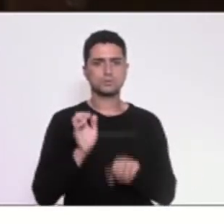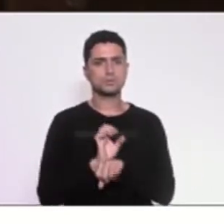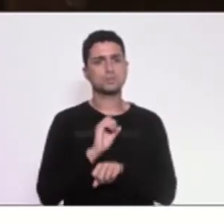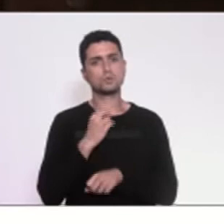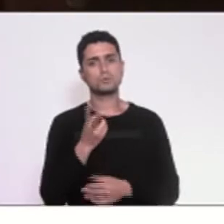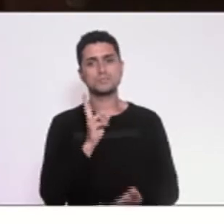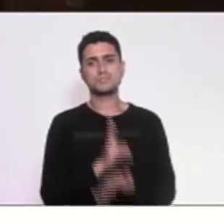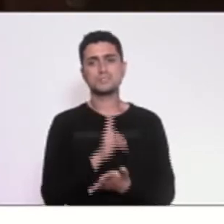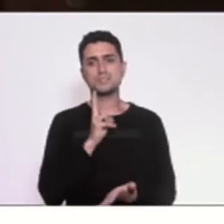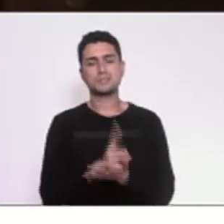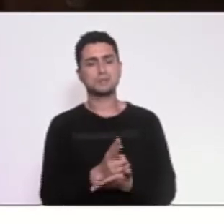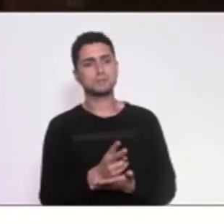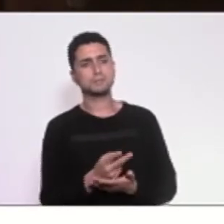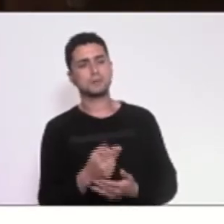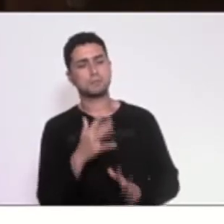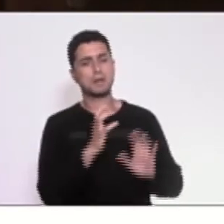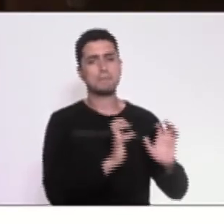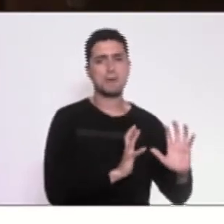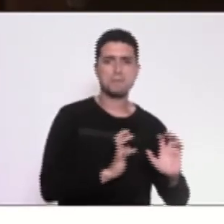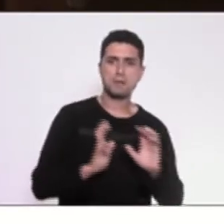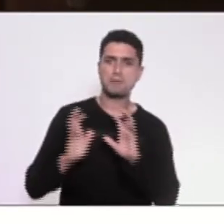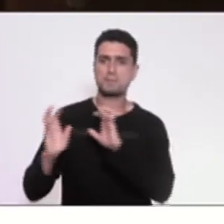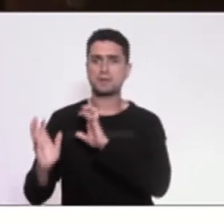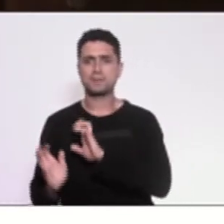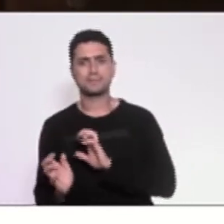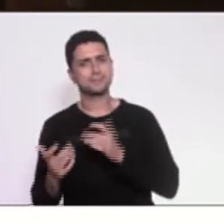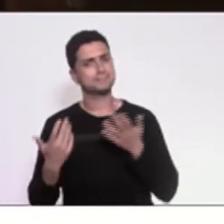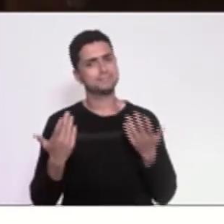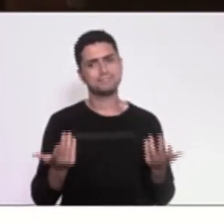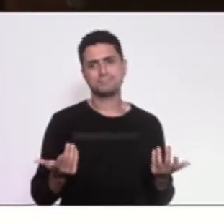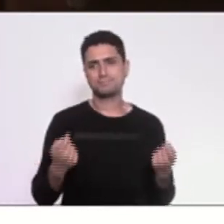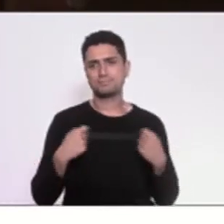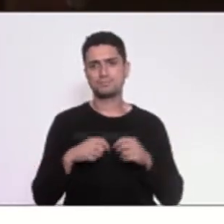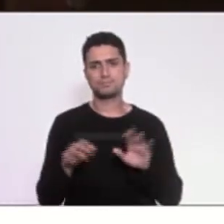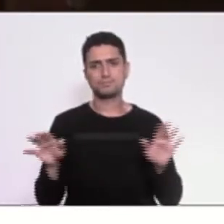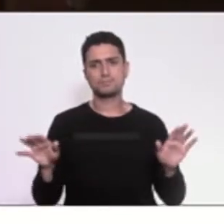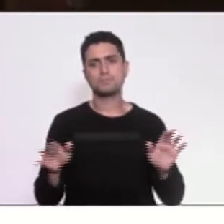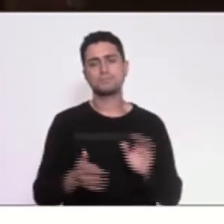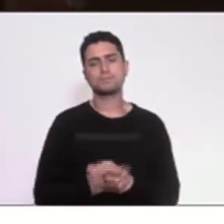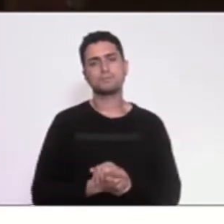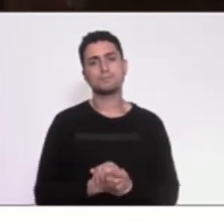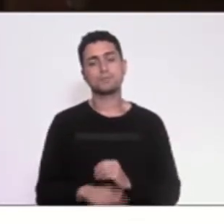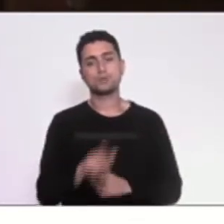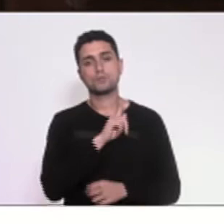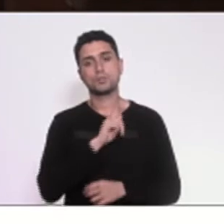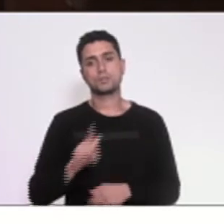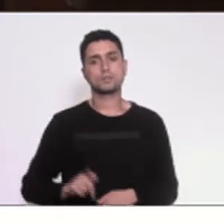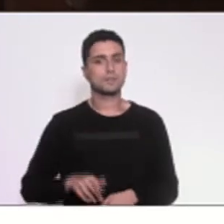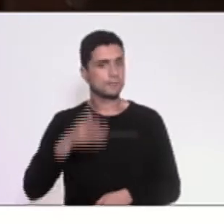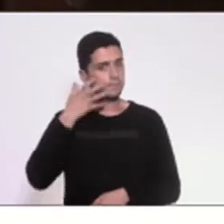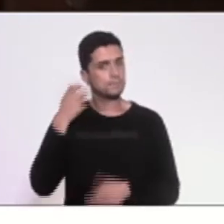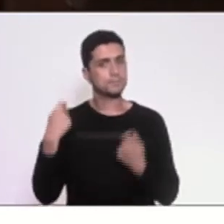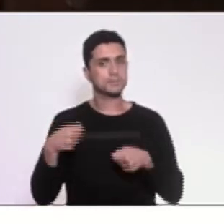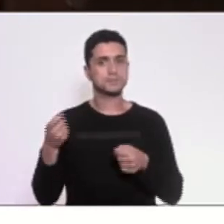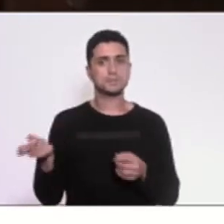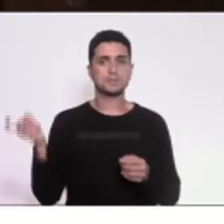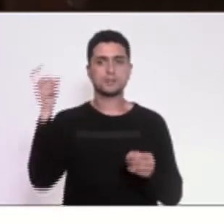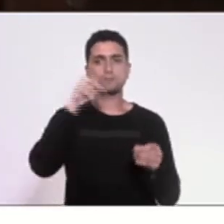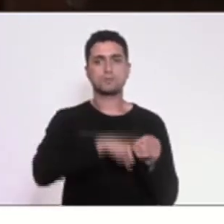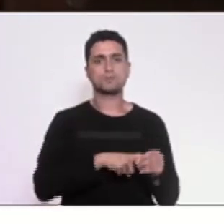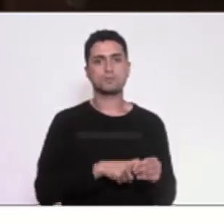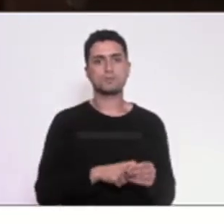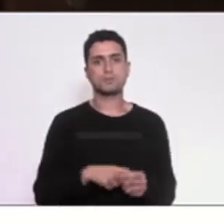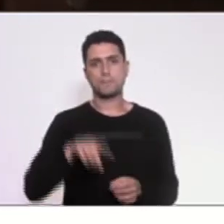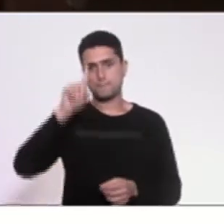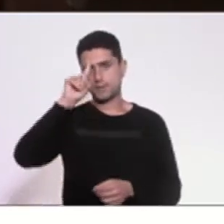em quedas de braço desnecessárias. Pois bem, o governador Wilson Witzel terá que devolver o mandato do